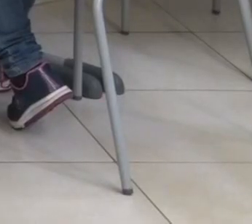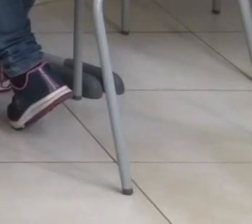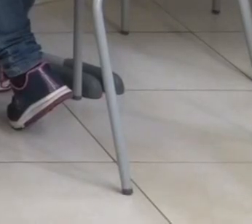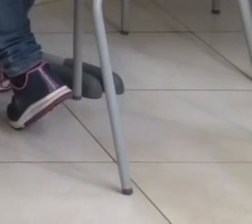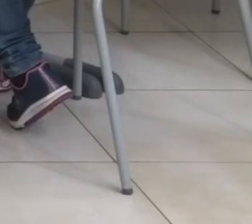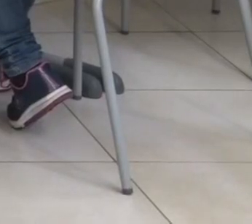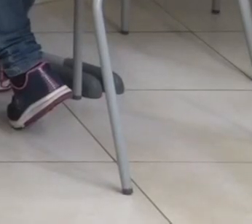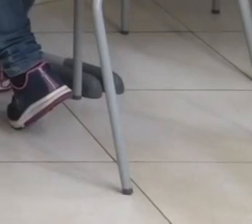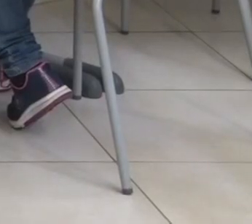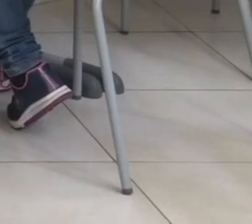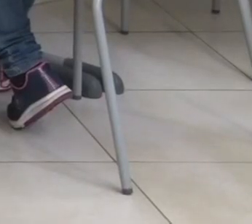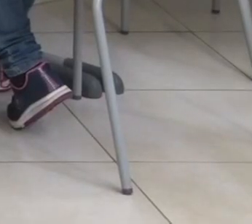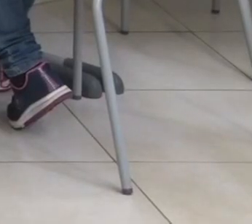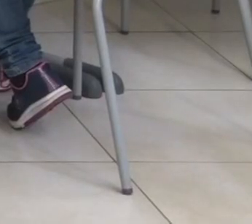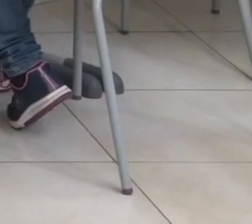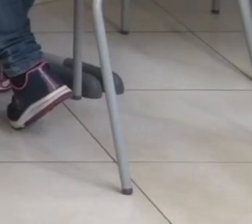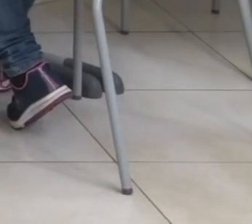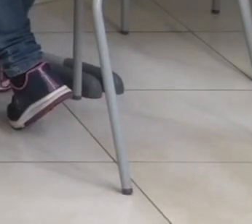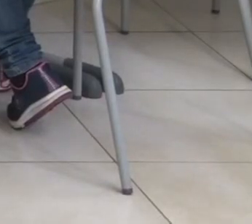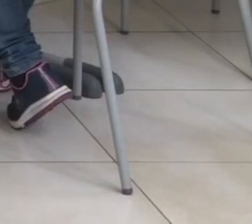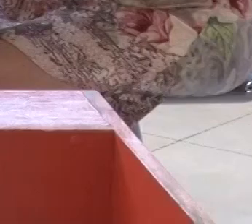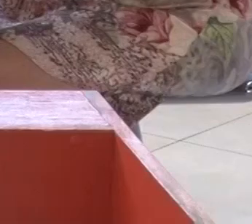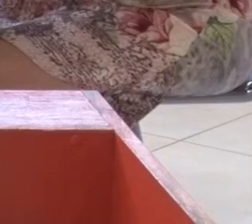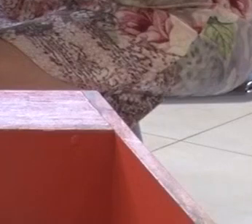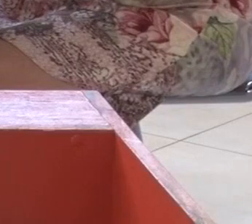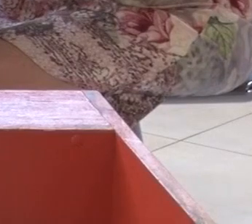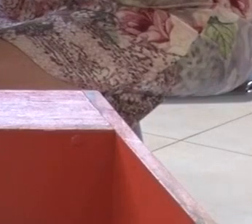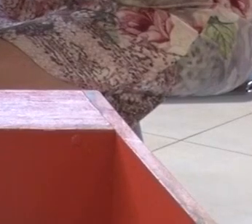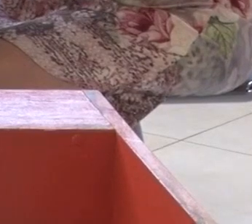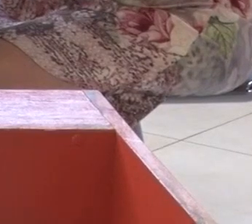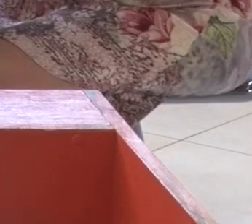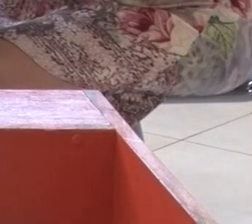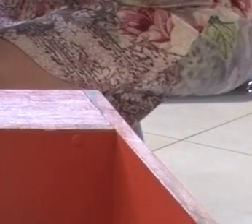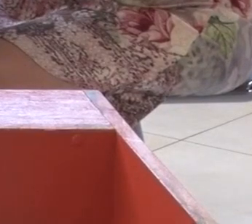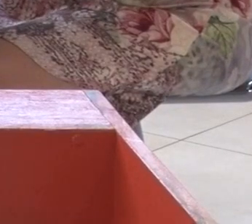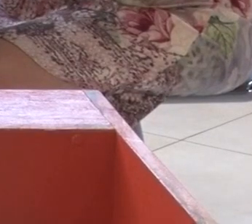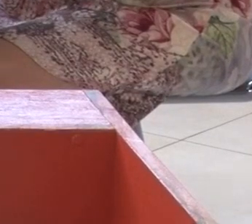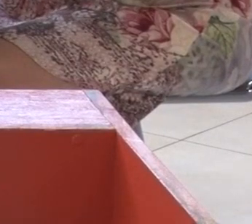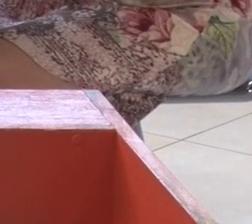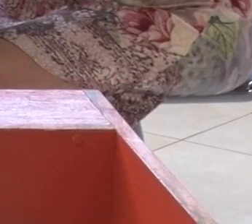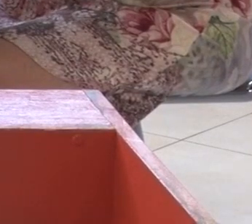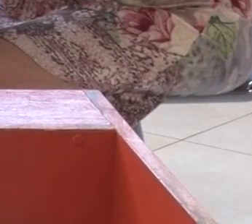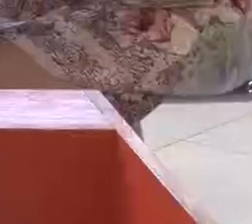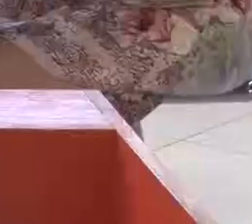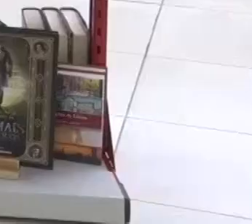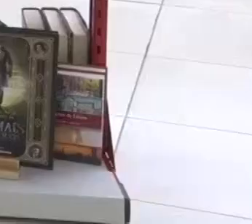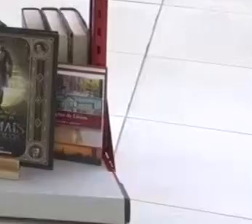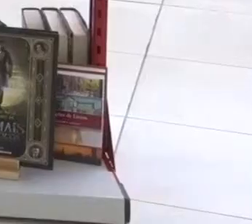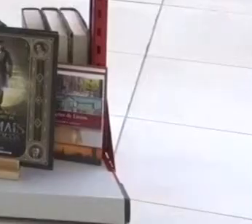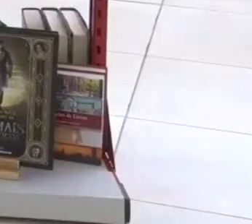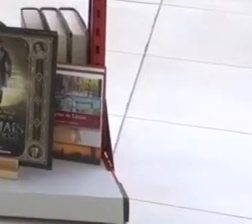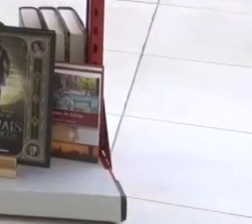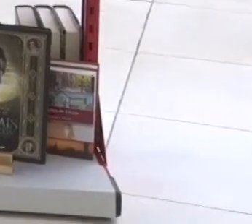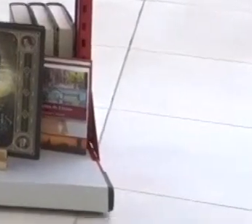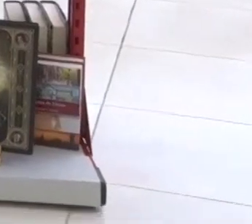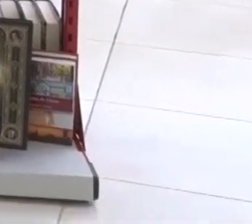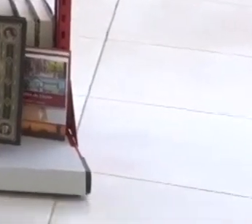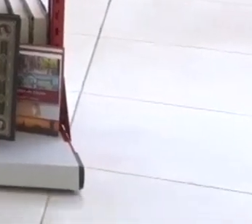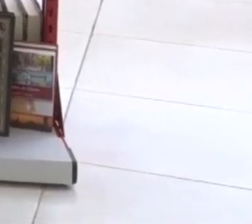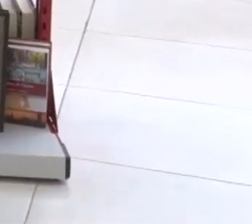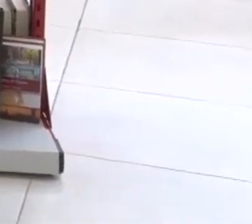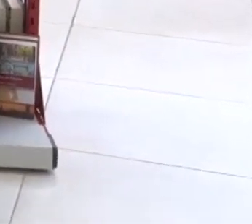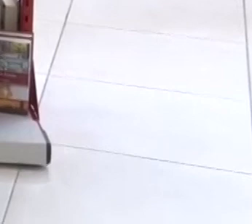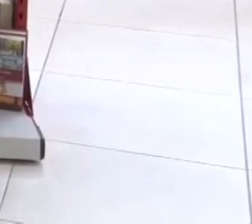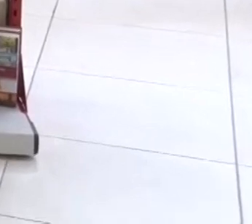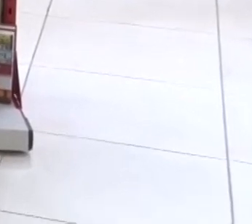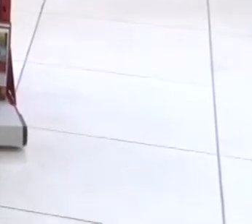Atualmente, conta com 4 mil associados que podem fazer pesquisa e retirar livros. Para se associar,